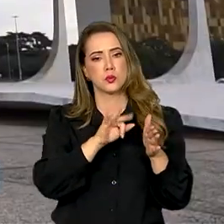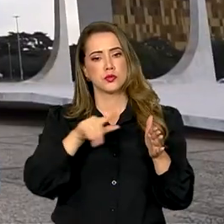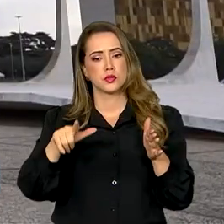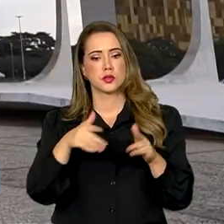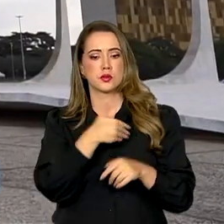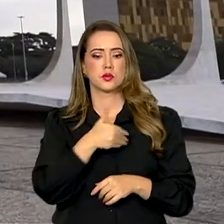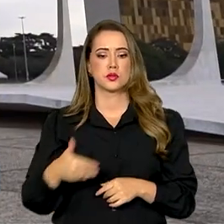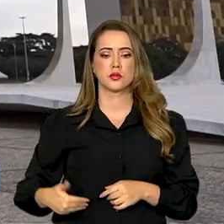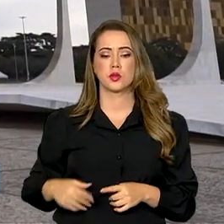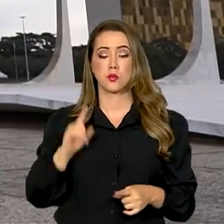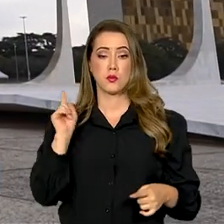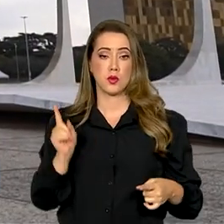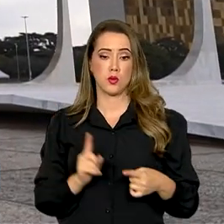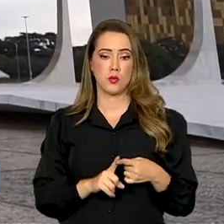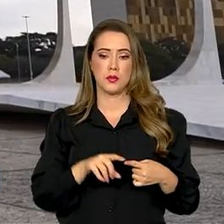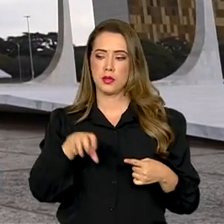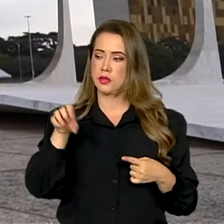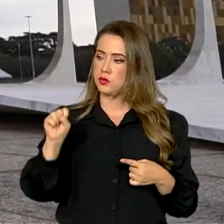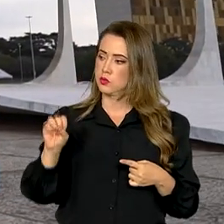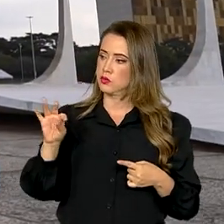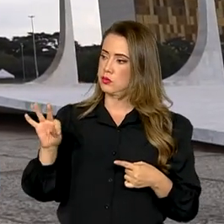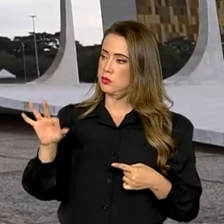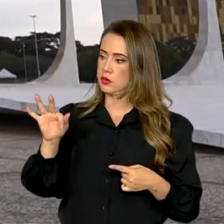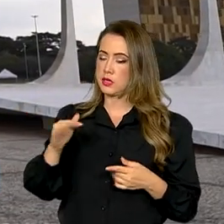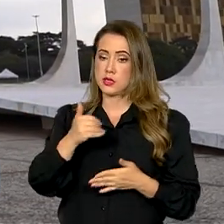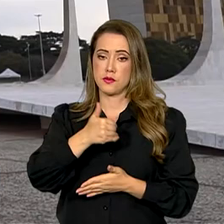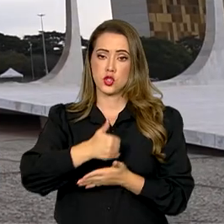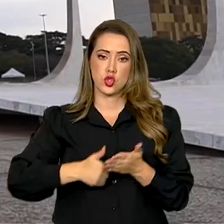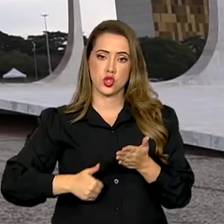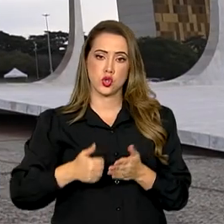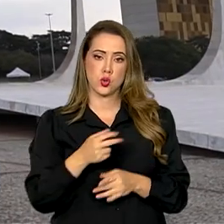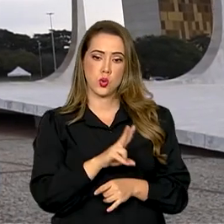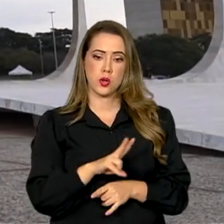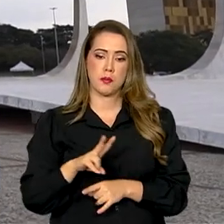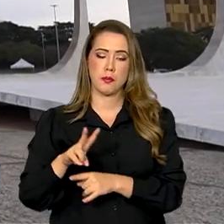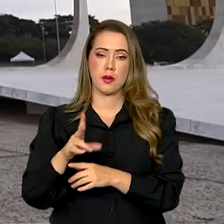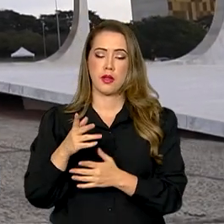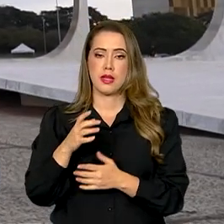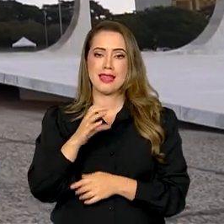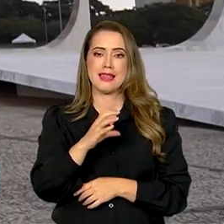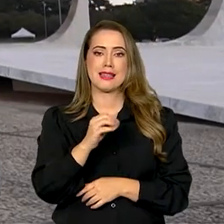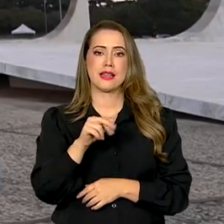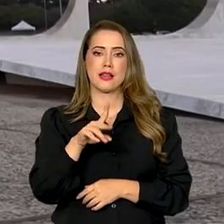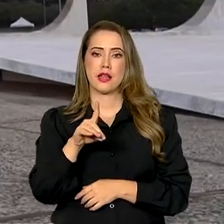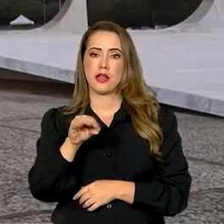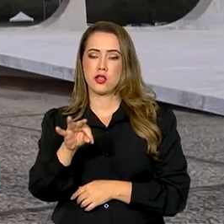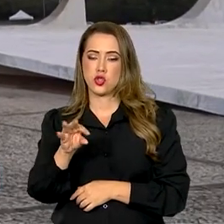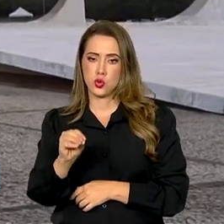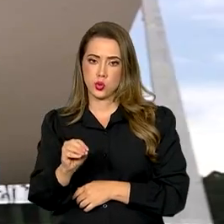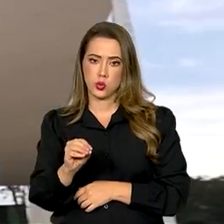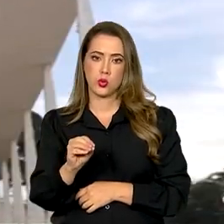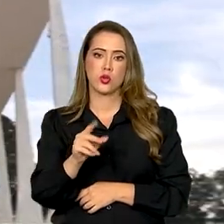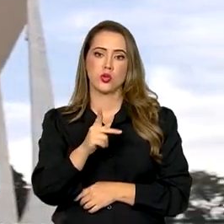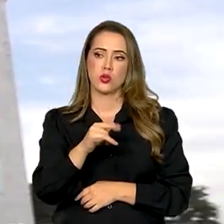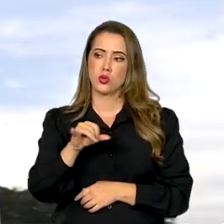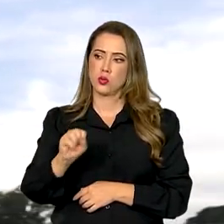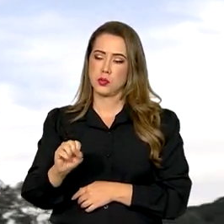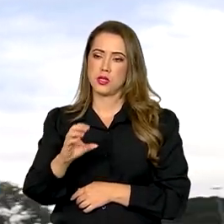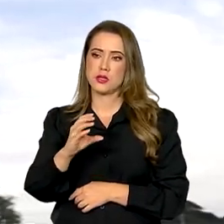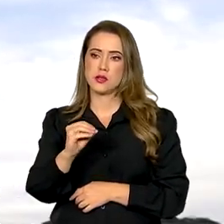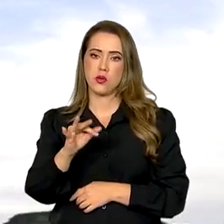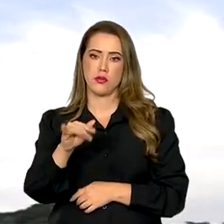governo. Uma é do Supremo Tribunal Federal, que retirou créditos tributários do PIS, com fins e o